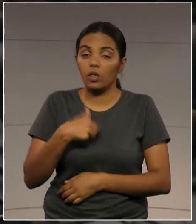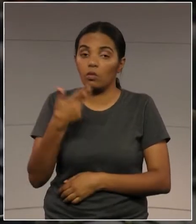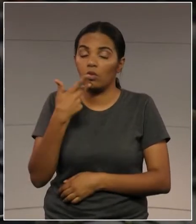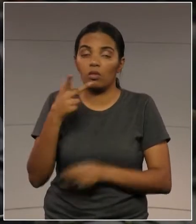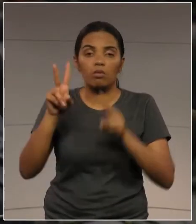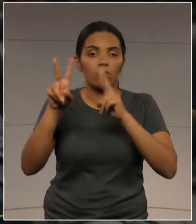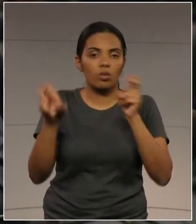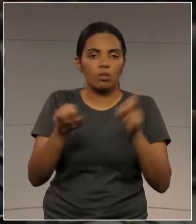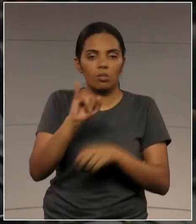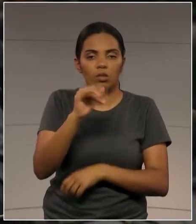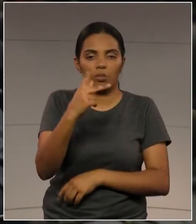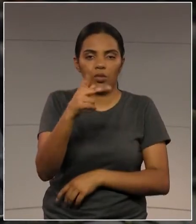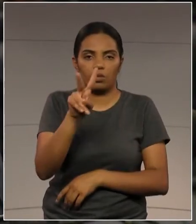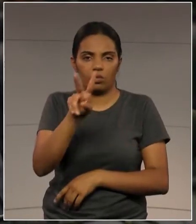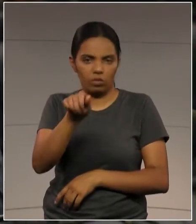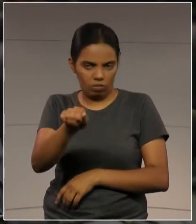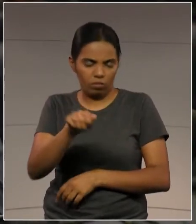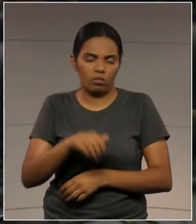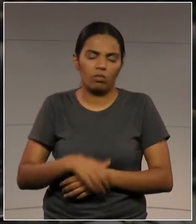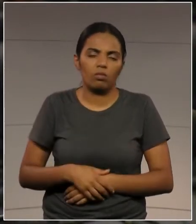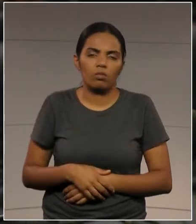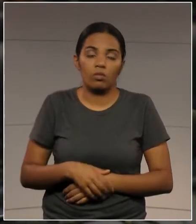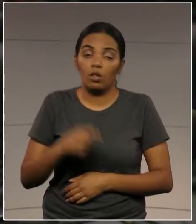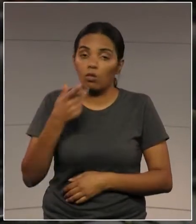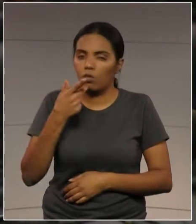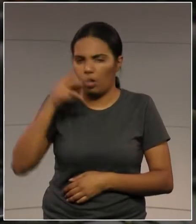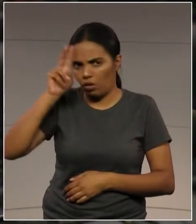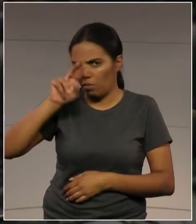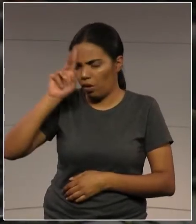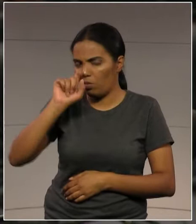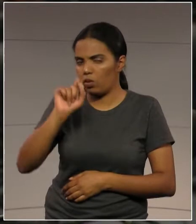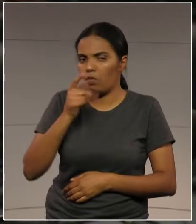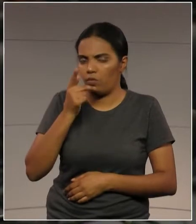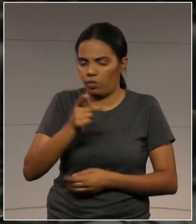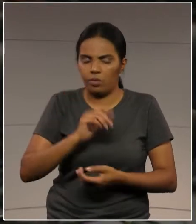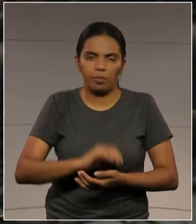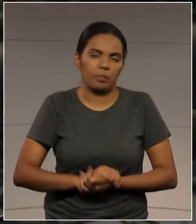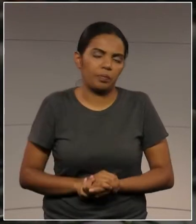IPVA. Então, deixa eu fazer um remember aqui, secretário.